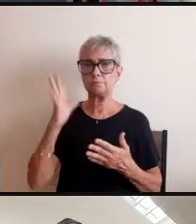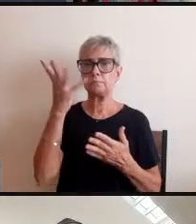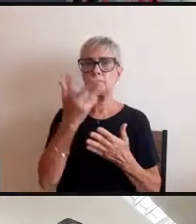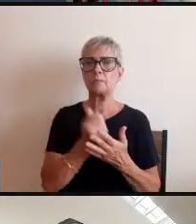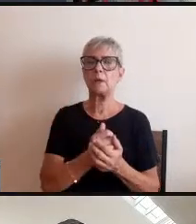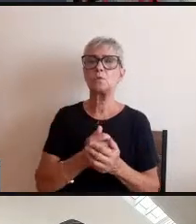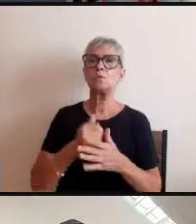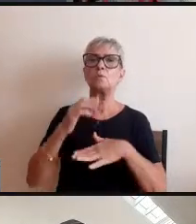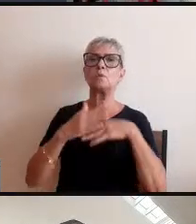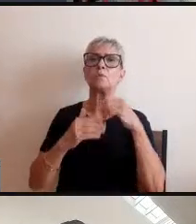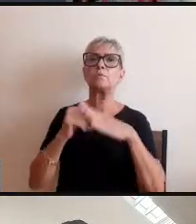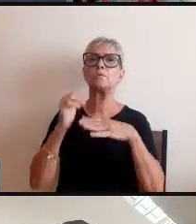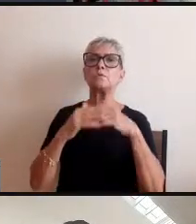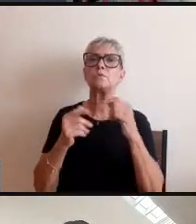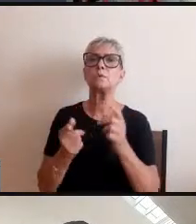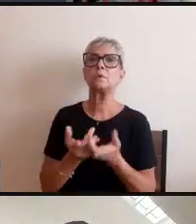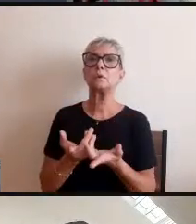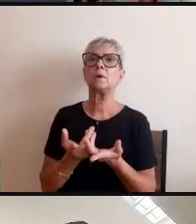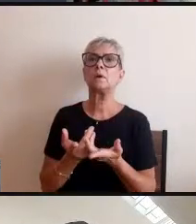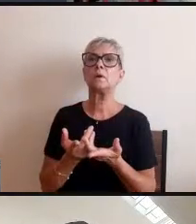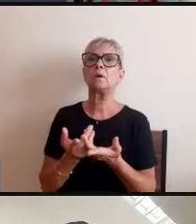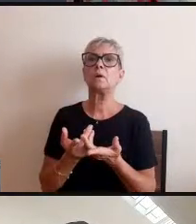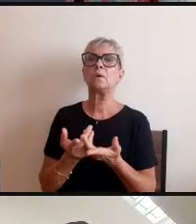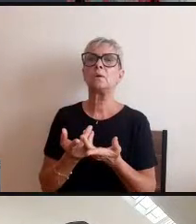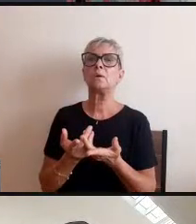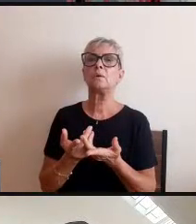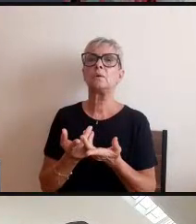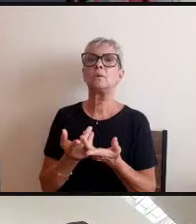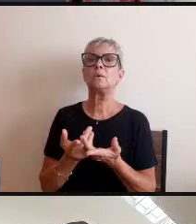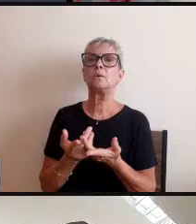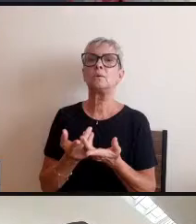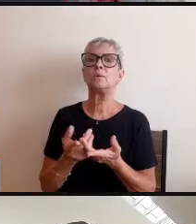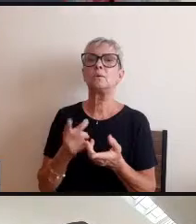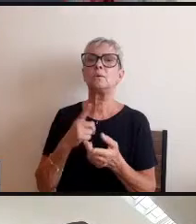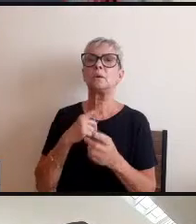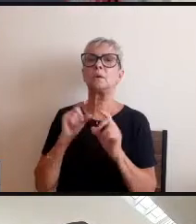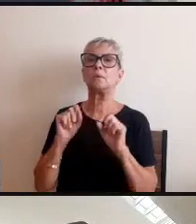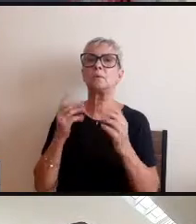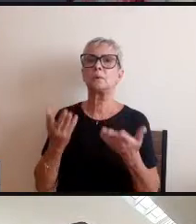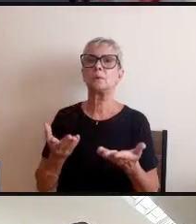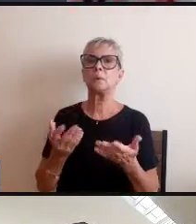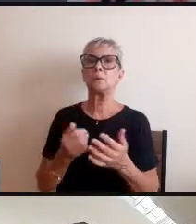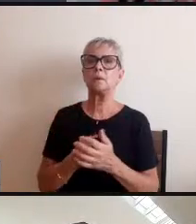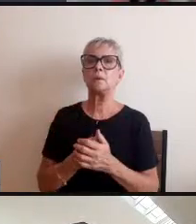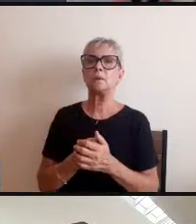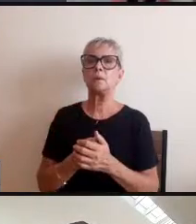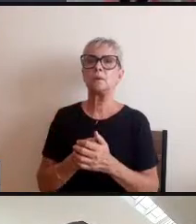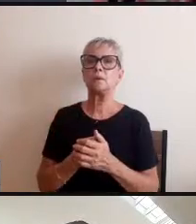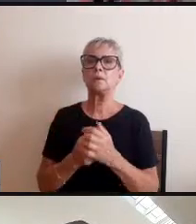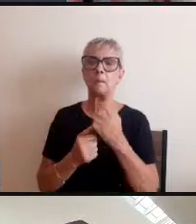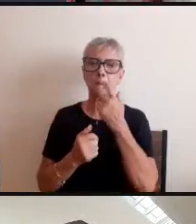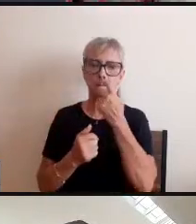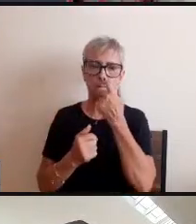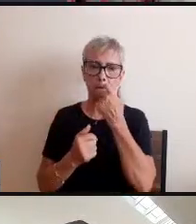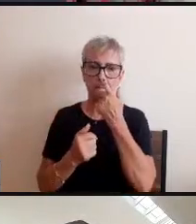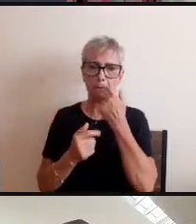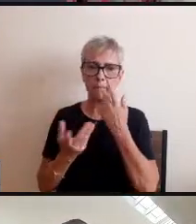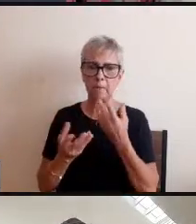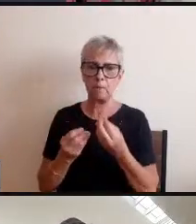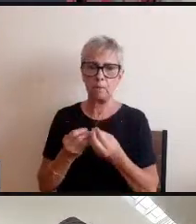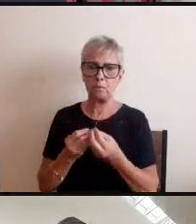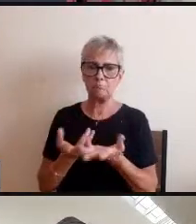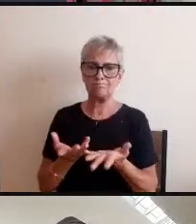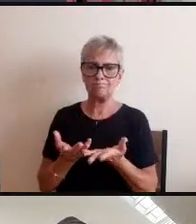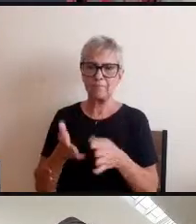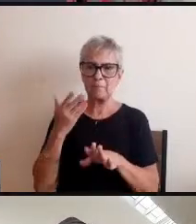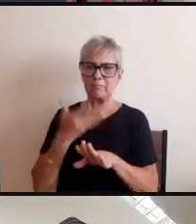digamos assim um embutido em si mesmo uma questão muito atitudinal digamos